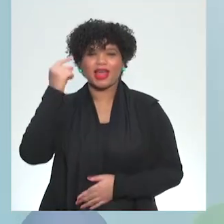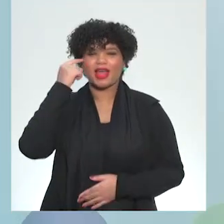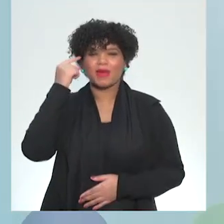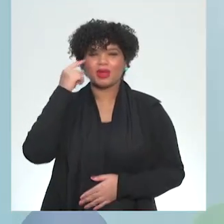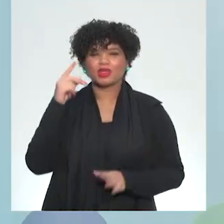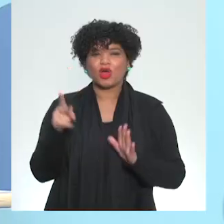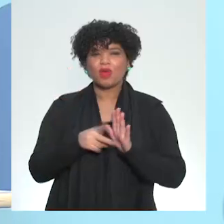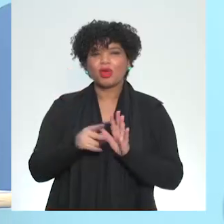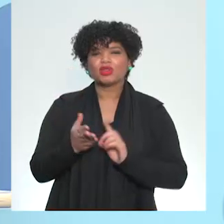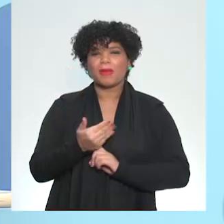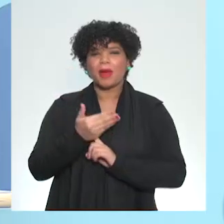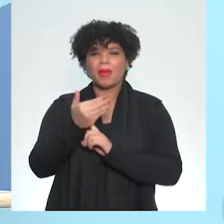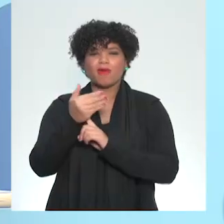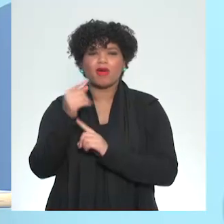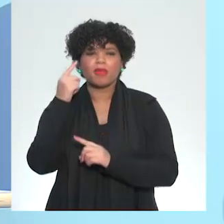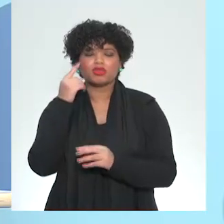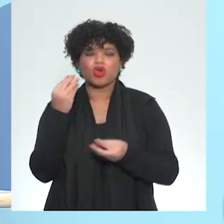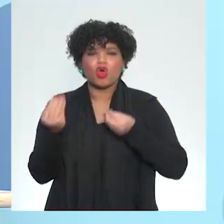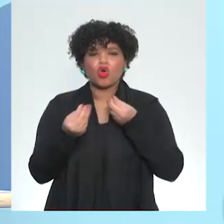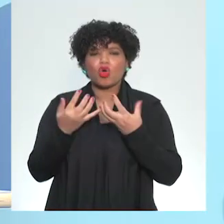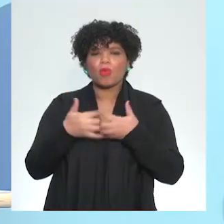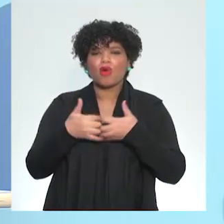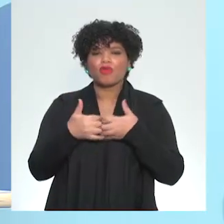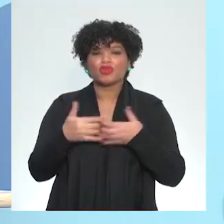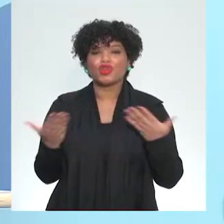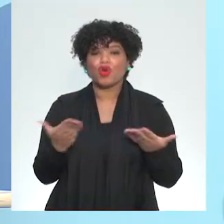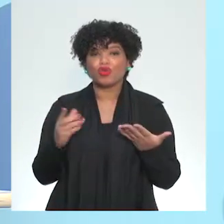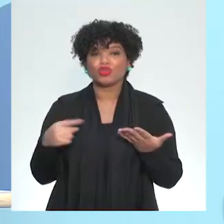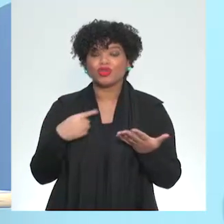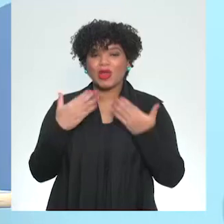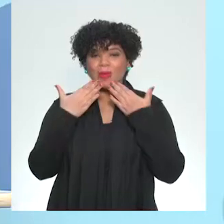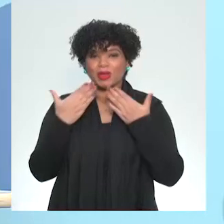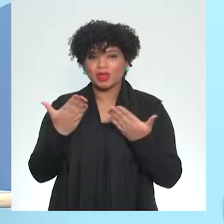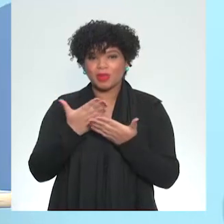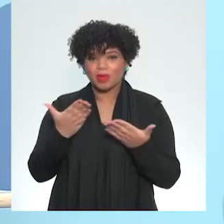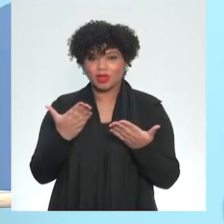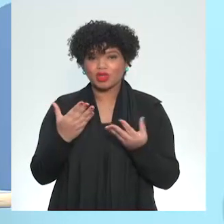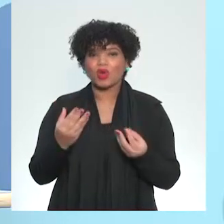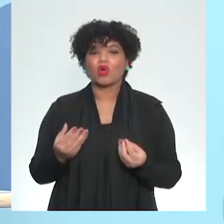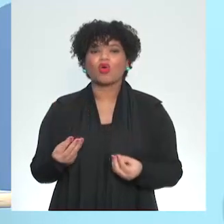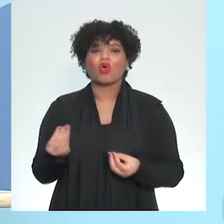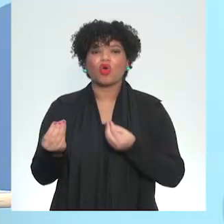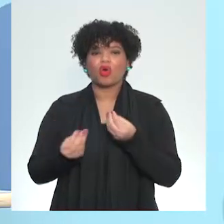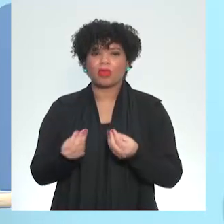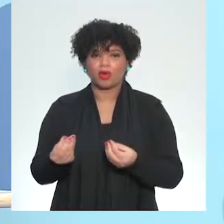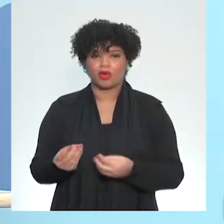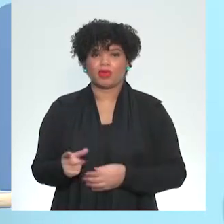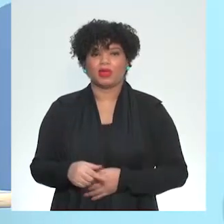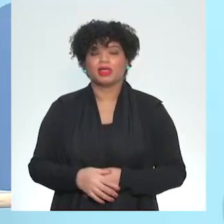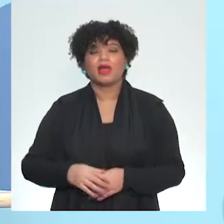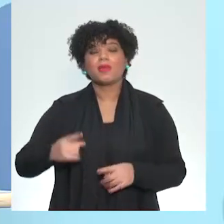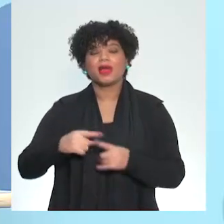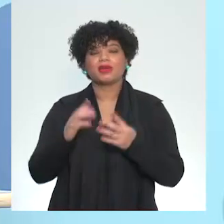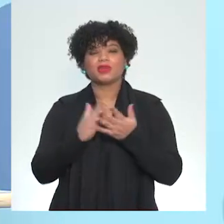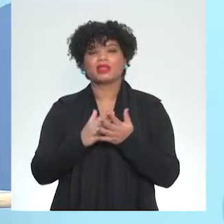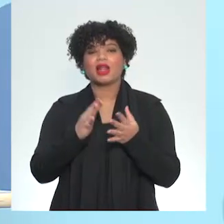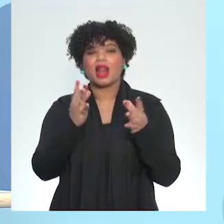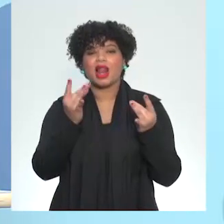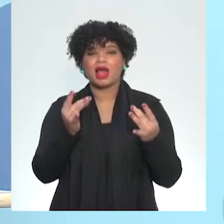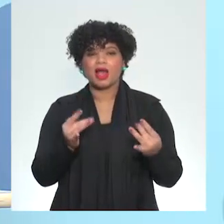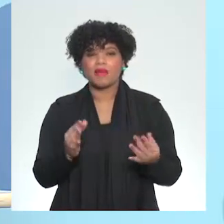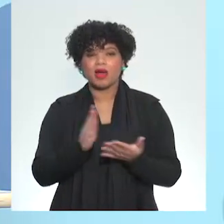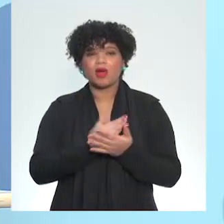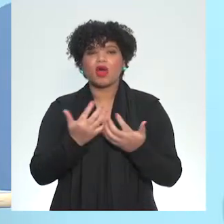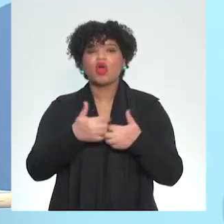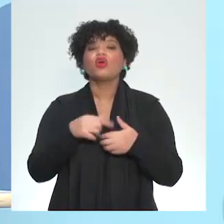computacional, de como essas coisas funcionam. E hoje a gente vai mostrar para vocês como muitos desses aspectos que a gente falou